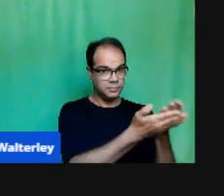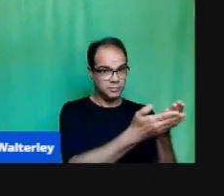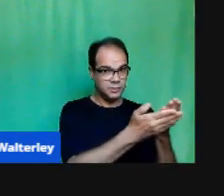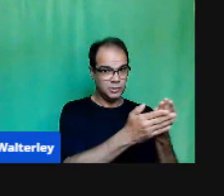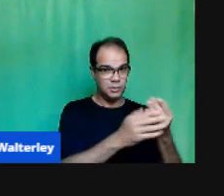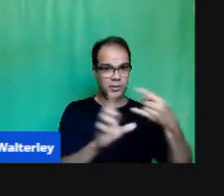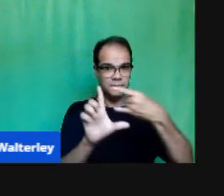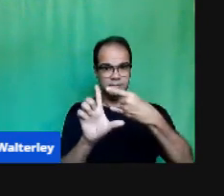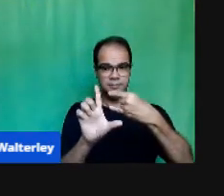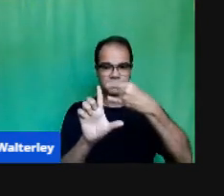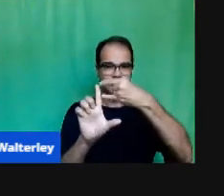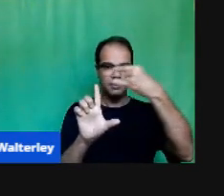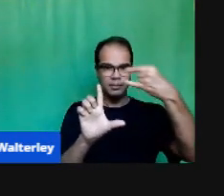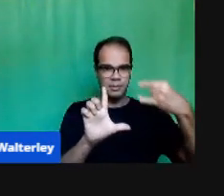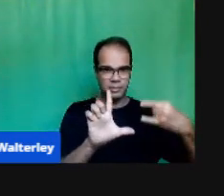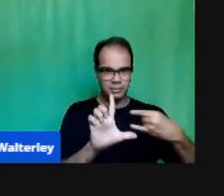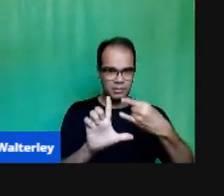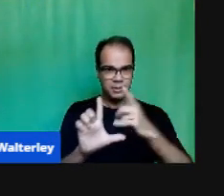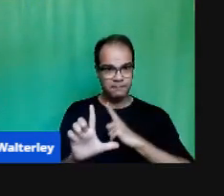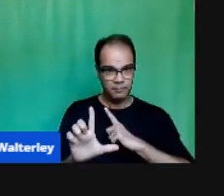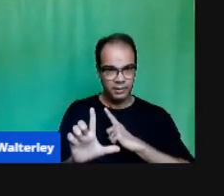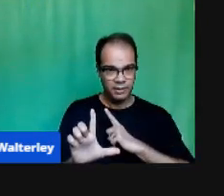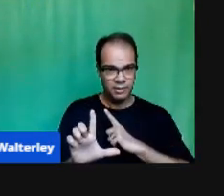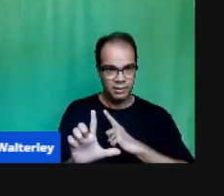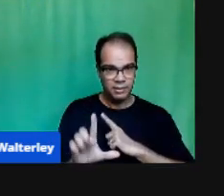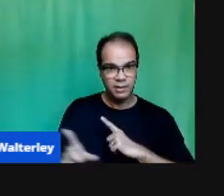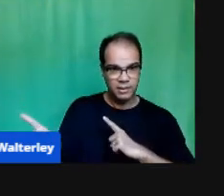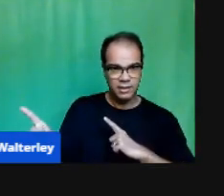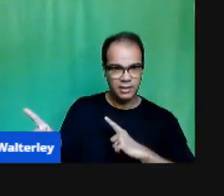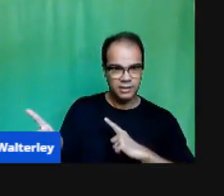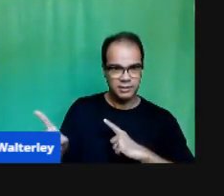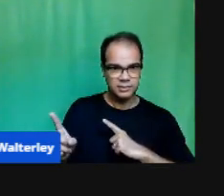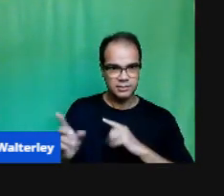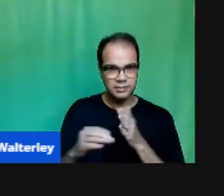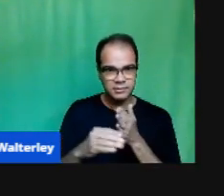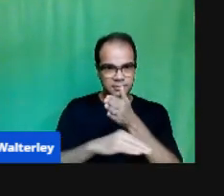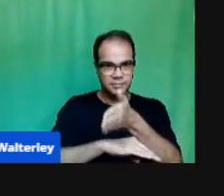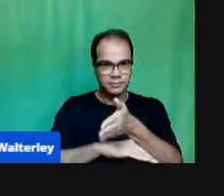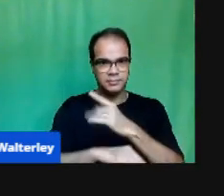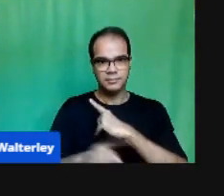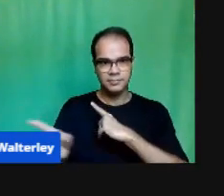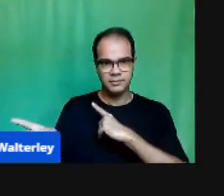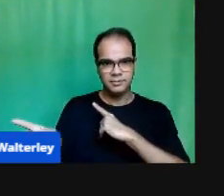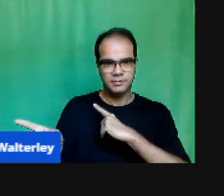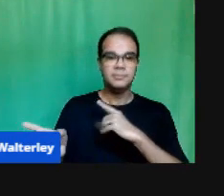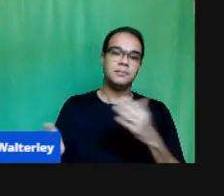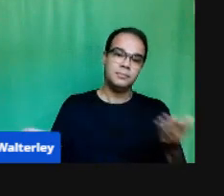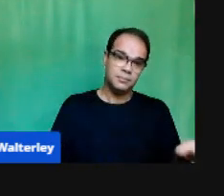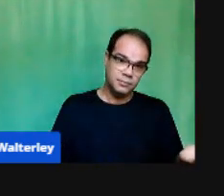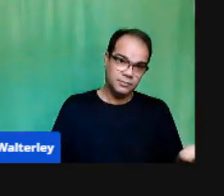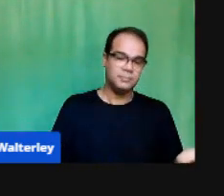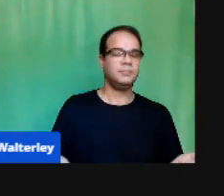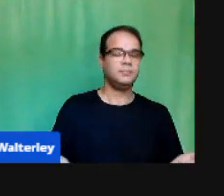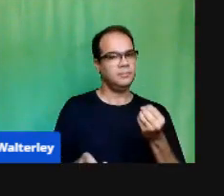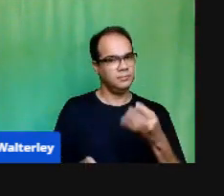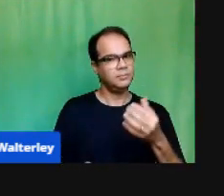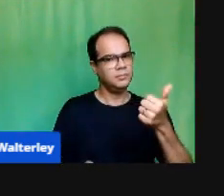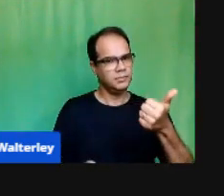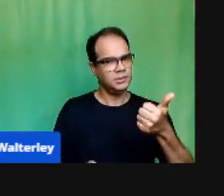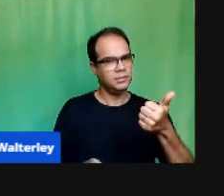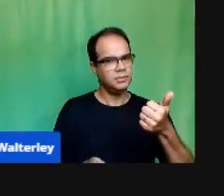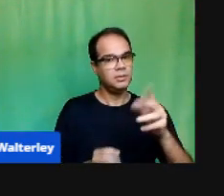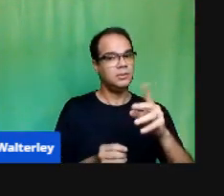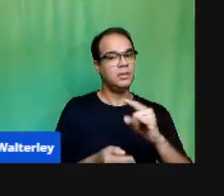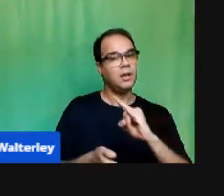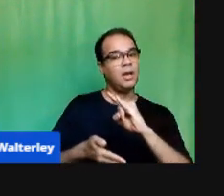Para dar uma aula Para eles terem Uma participação Efetiva Ok Se eu tenho Eu vou fazer Um tipo